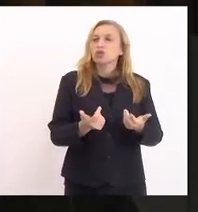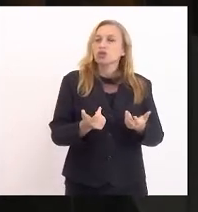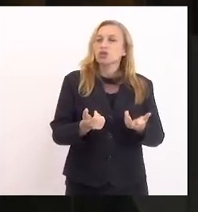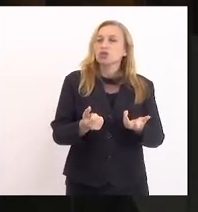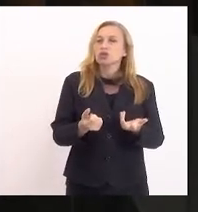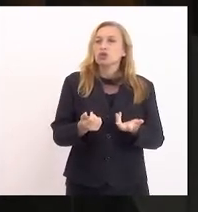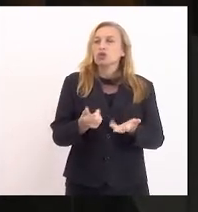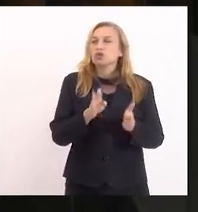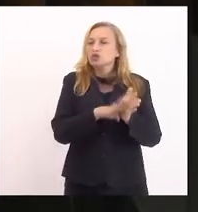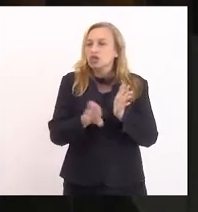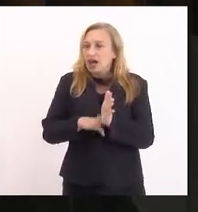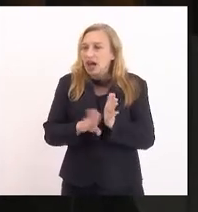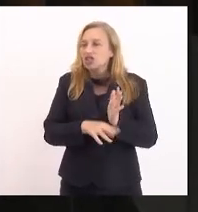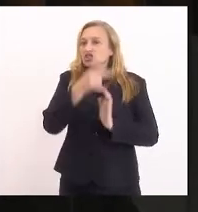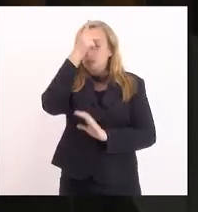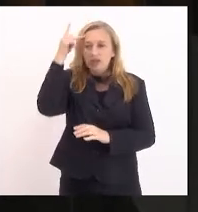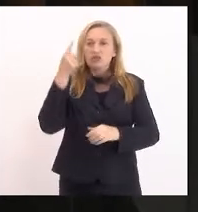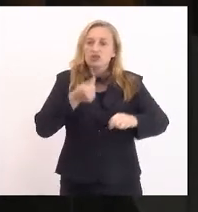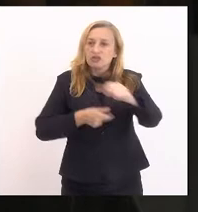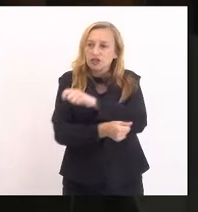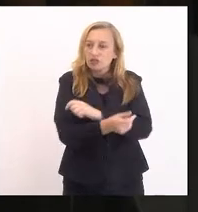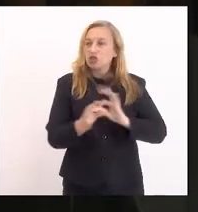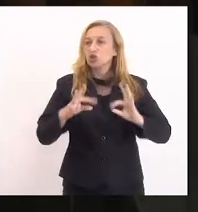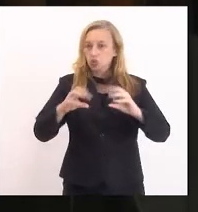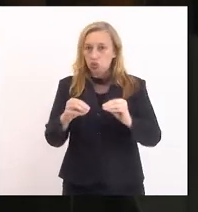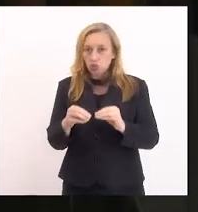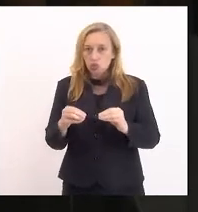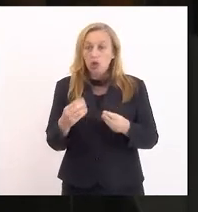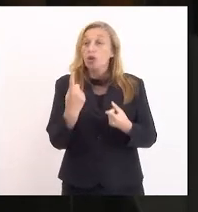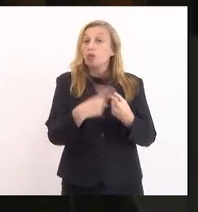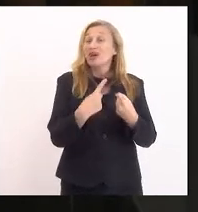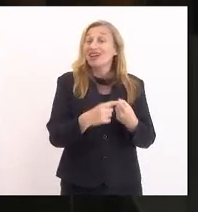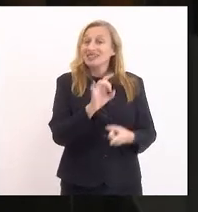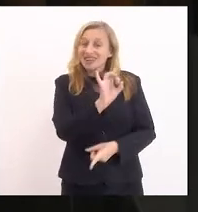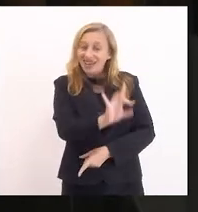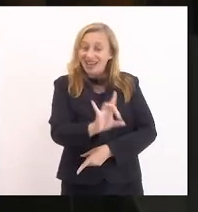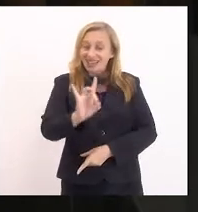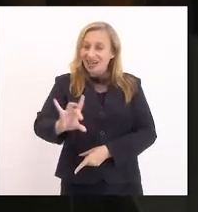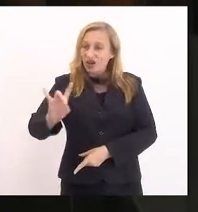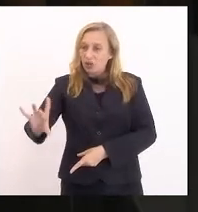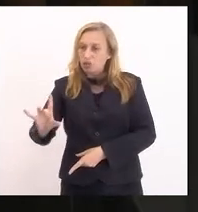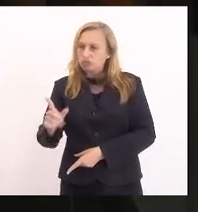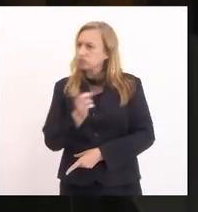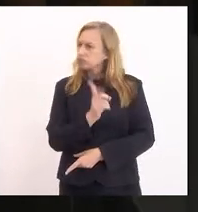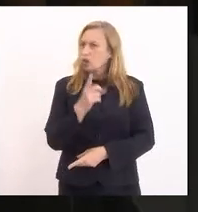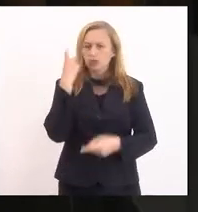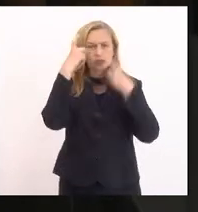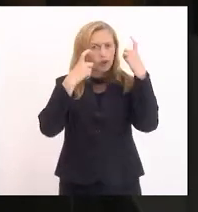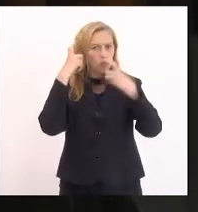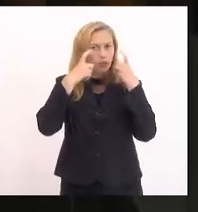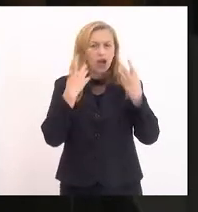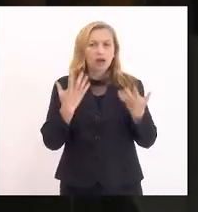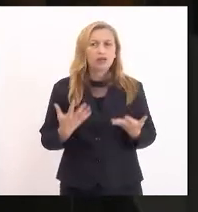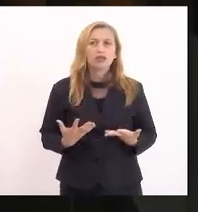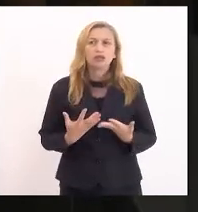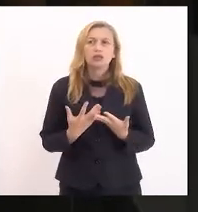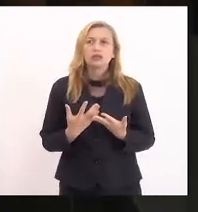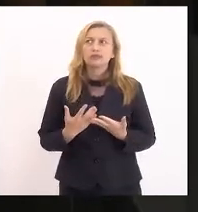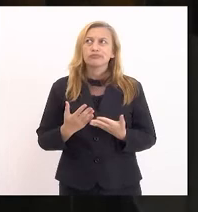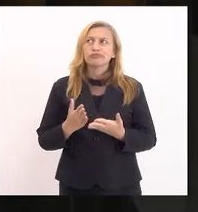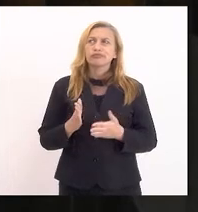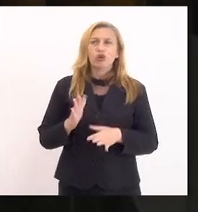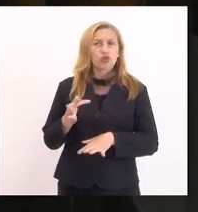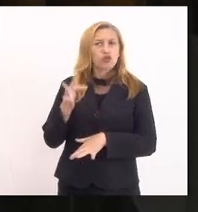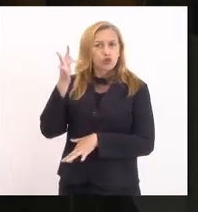custeio, de investimento, etc. Porque se cada um não tiver essa preocupação, daqui para